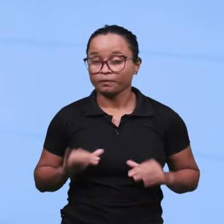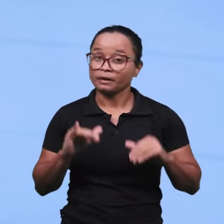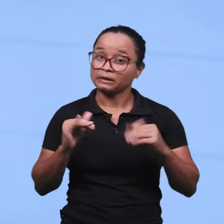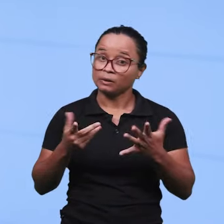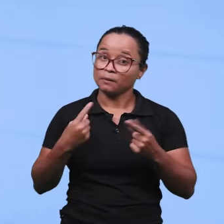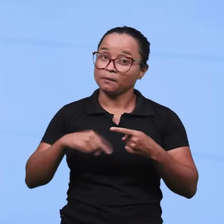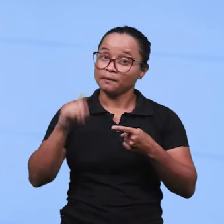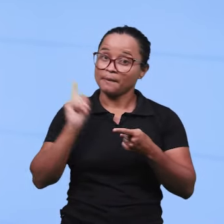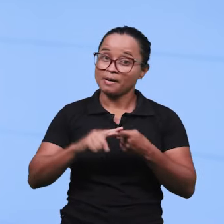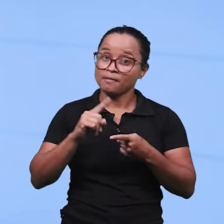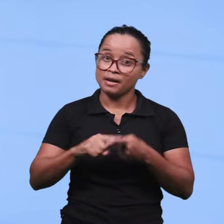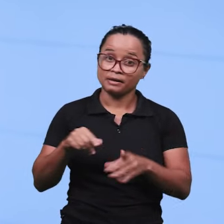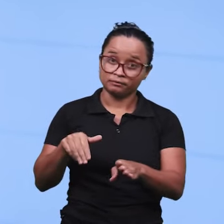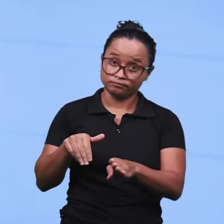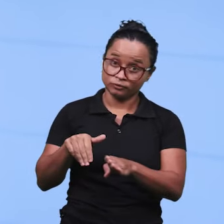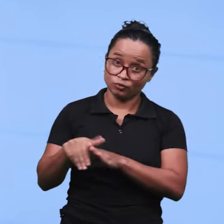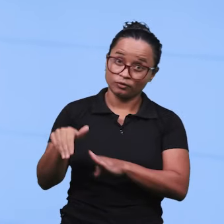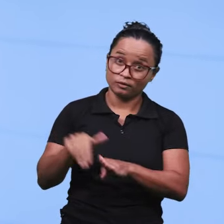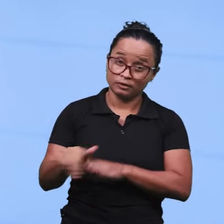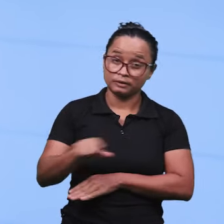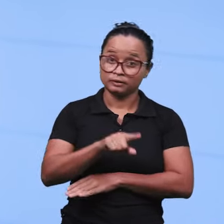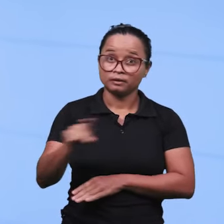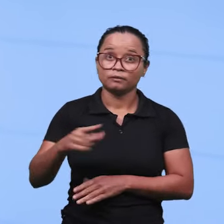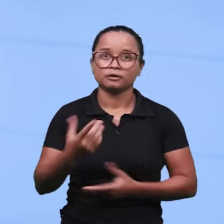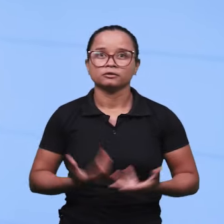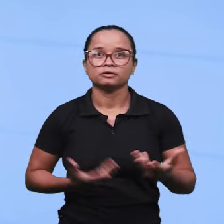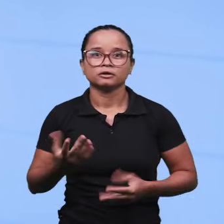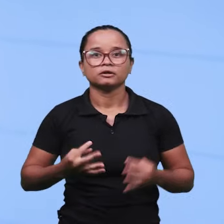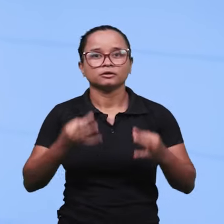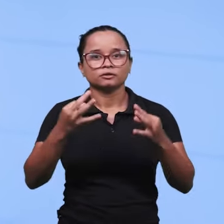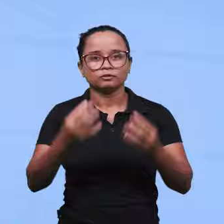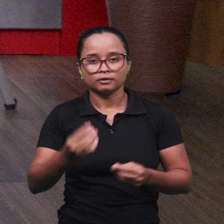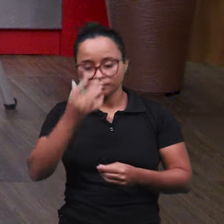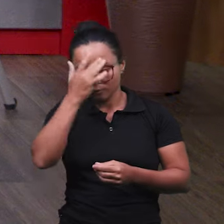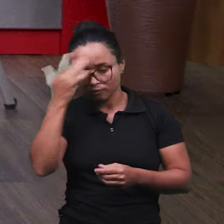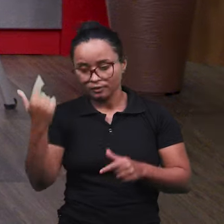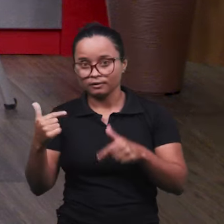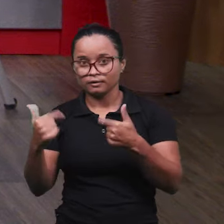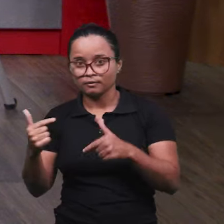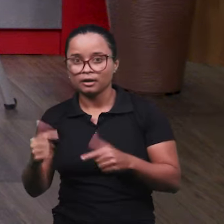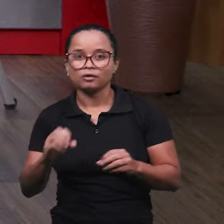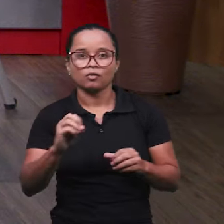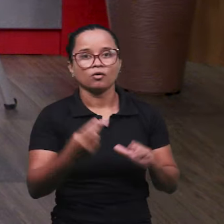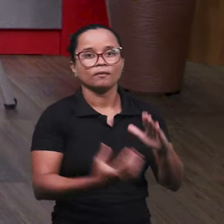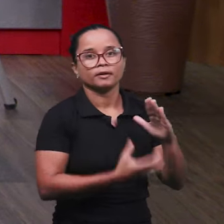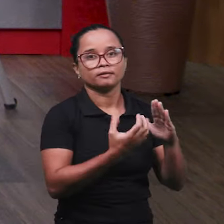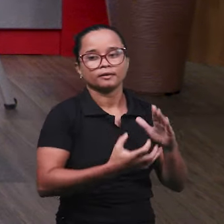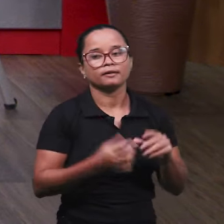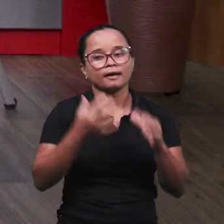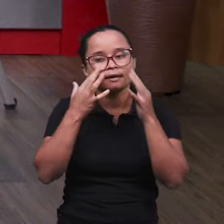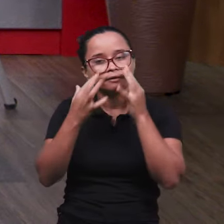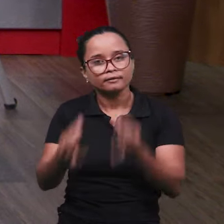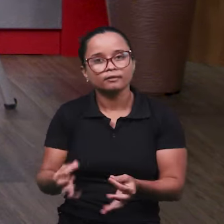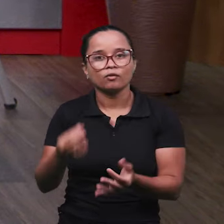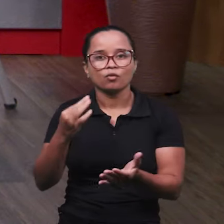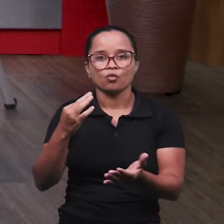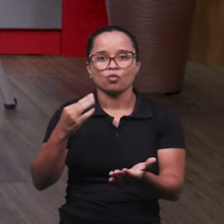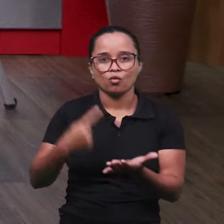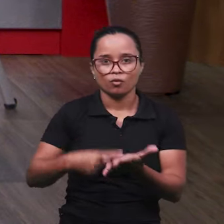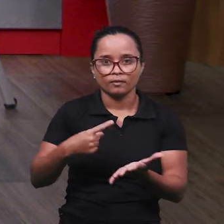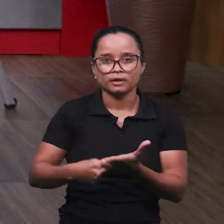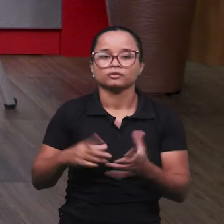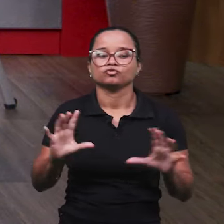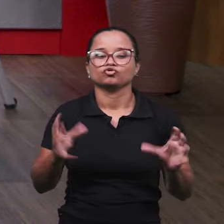orientação que eu gostaria de passar para os irmãos, tanto para aqueles empregados e empregadores, é observar ali o acordo